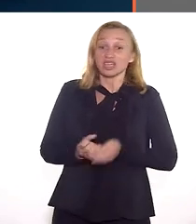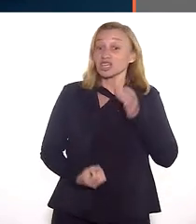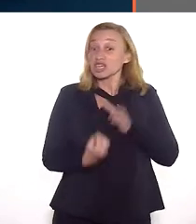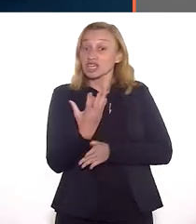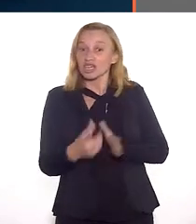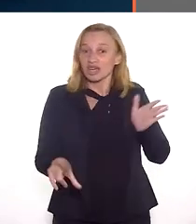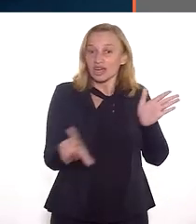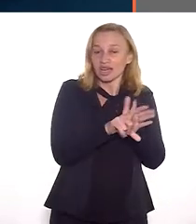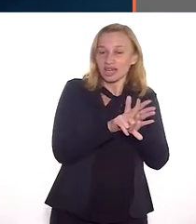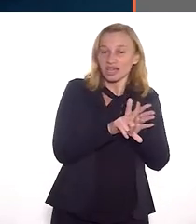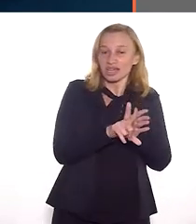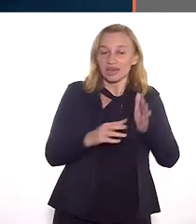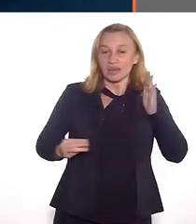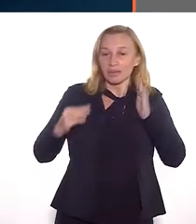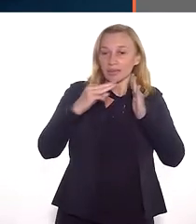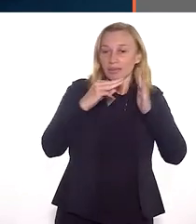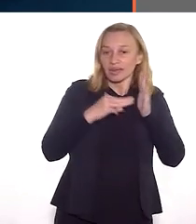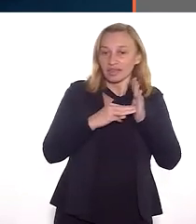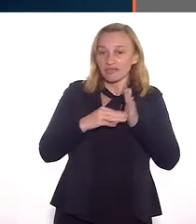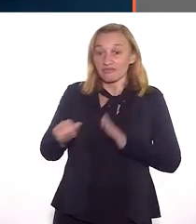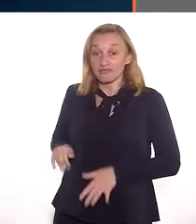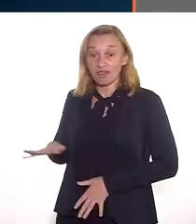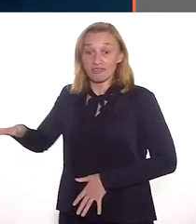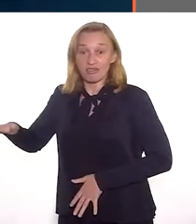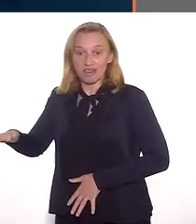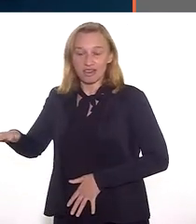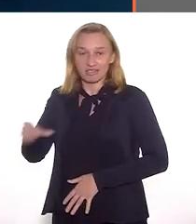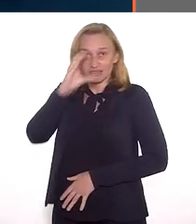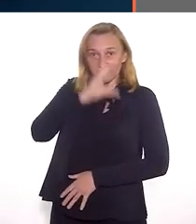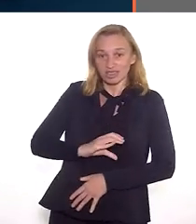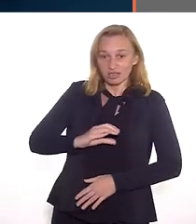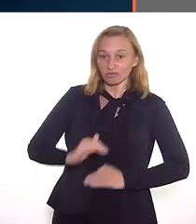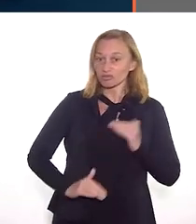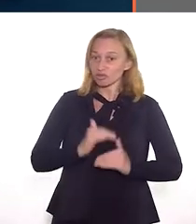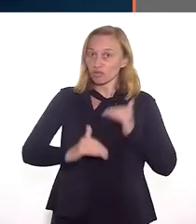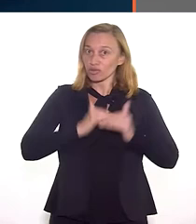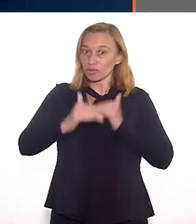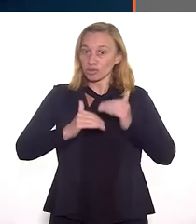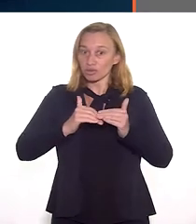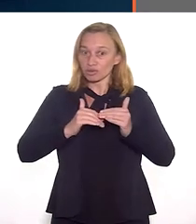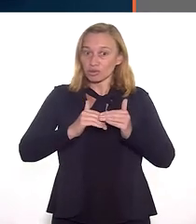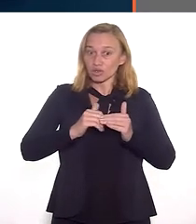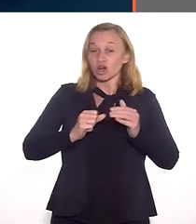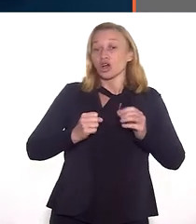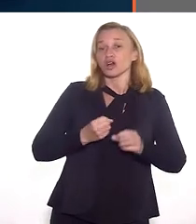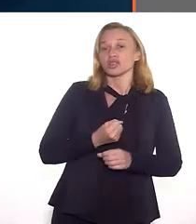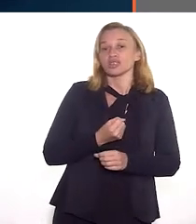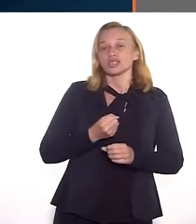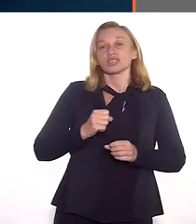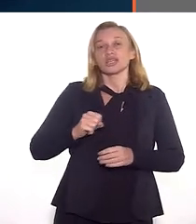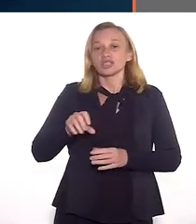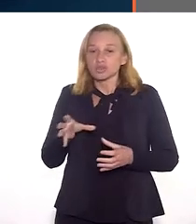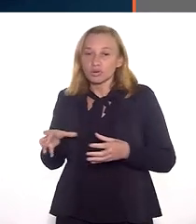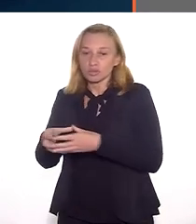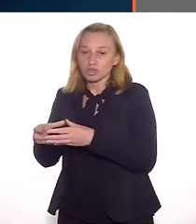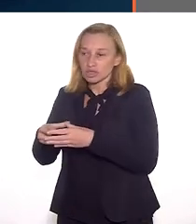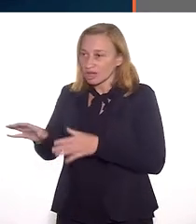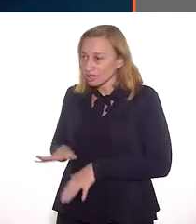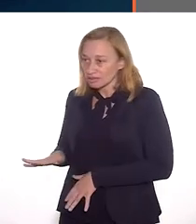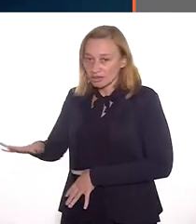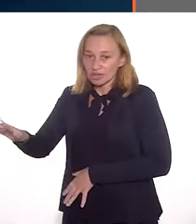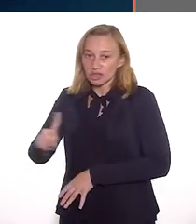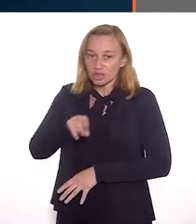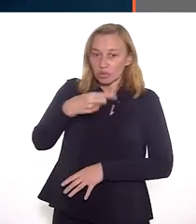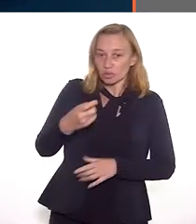lei que cria o plano de metas Favela Cidadã, programa para o desenvolvimento socioeconômico das comunidades e outras